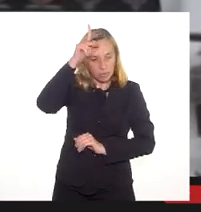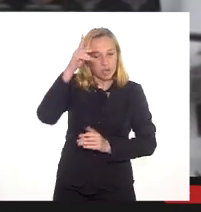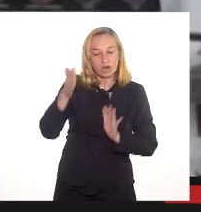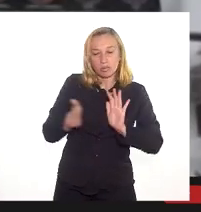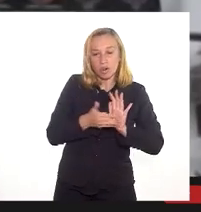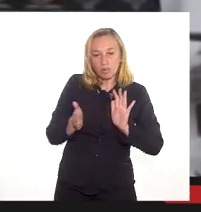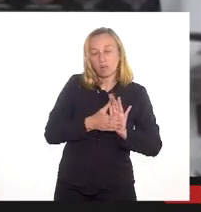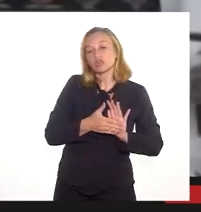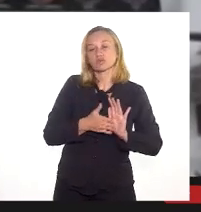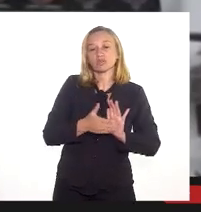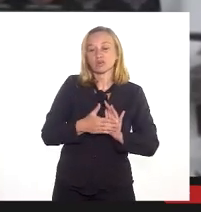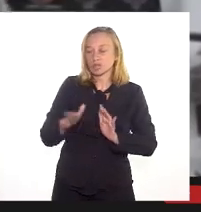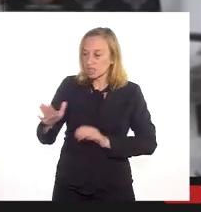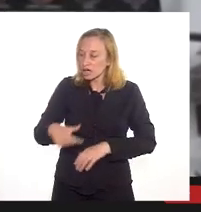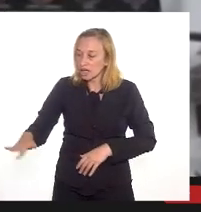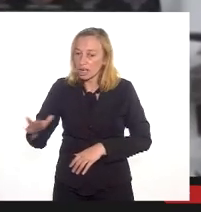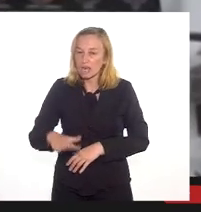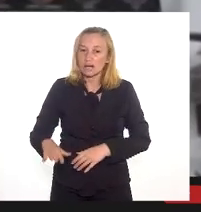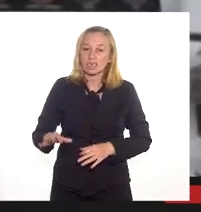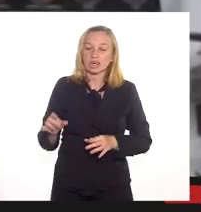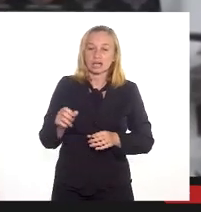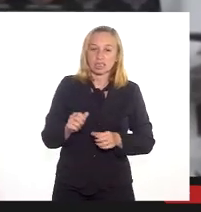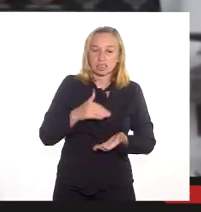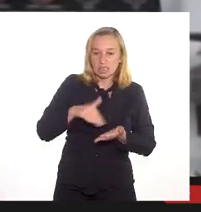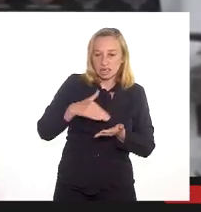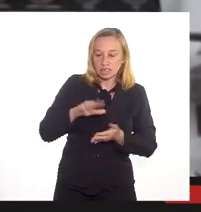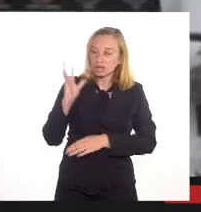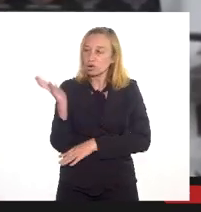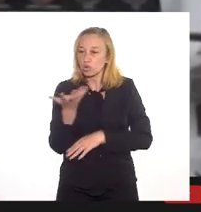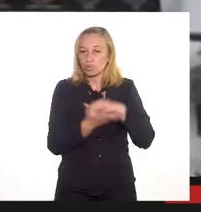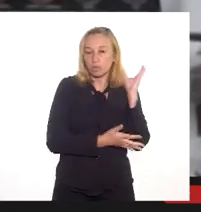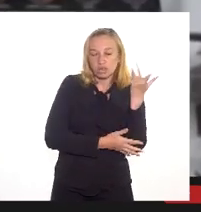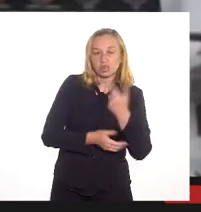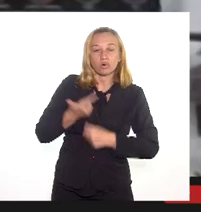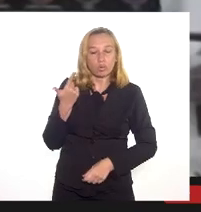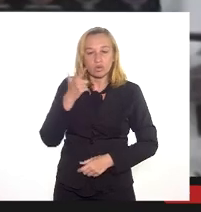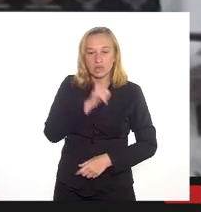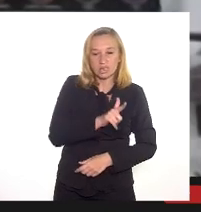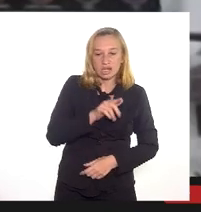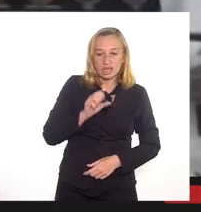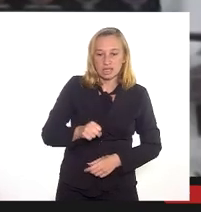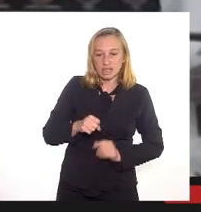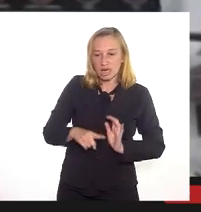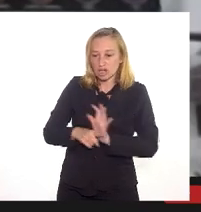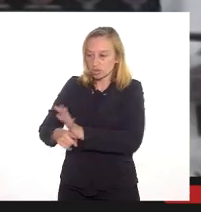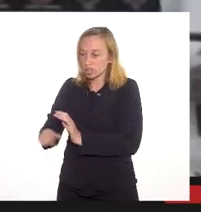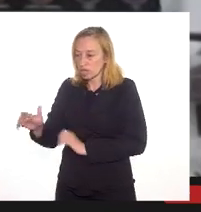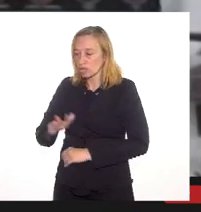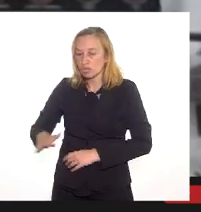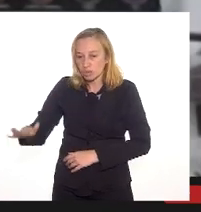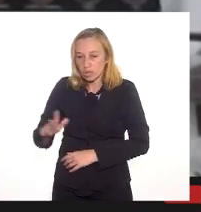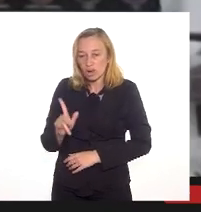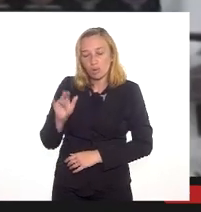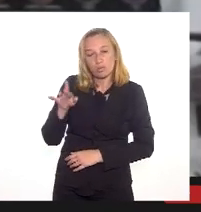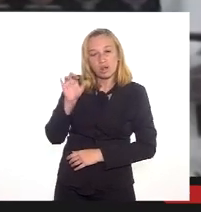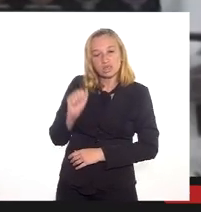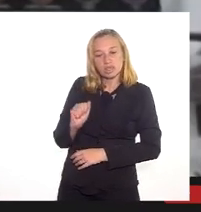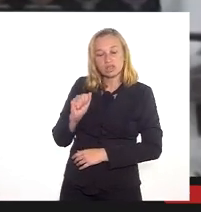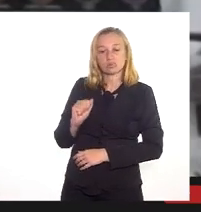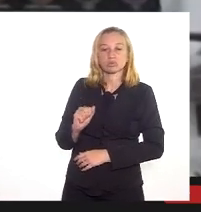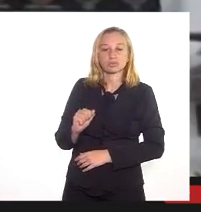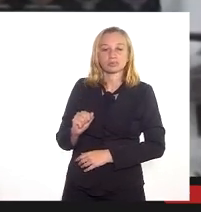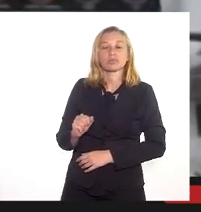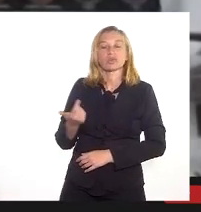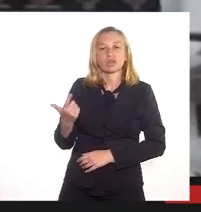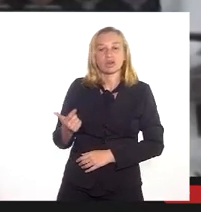ordenada daquela área para que a Secretaria de Urbanismo, que a consiga definir parâmetros urbanísticos e arquitetônicos,